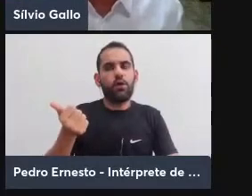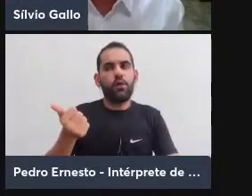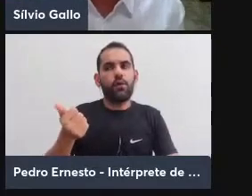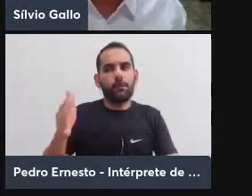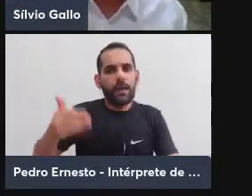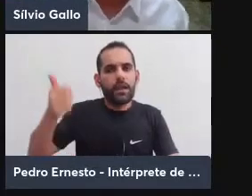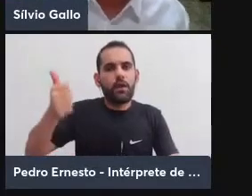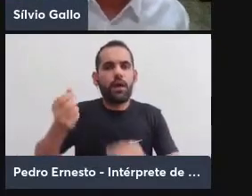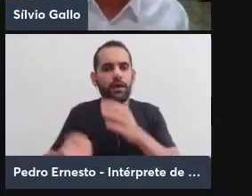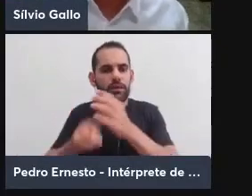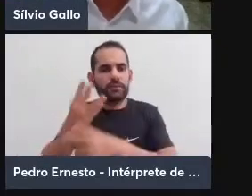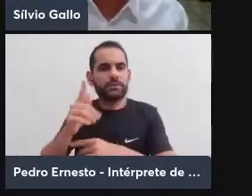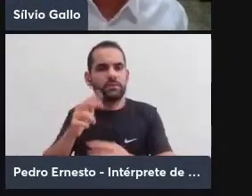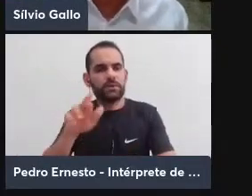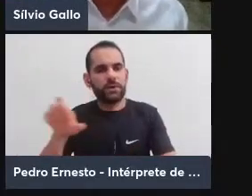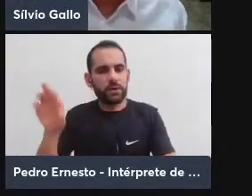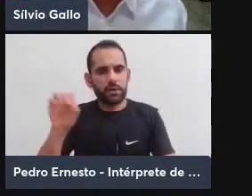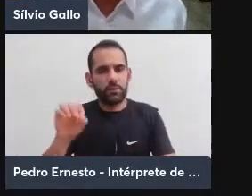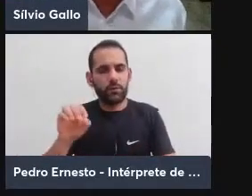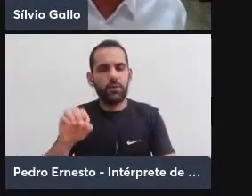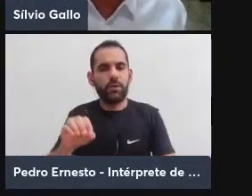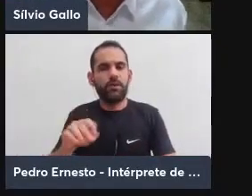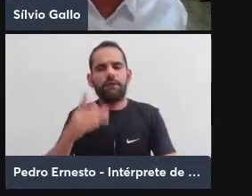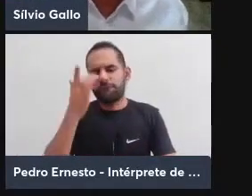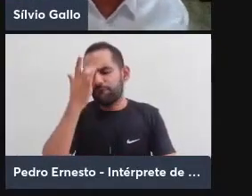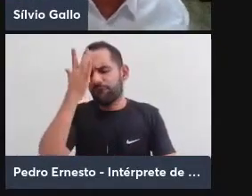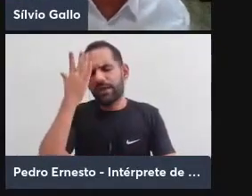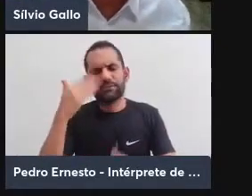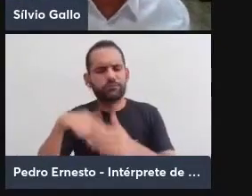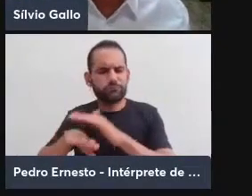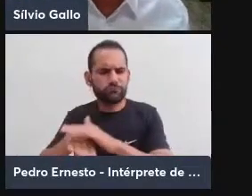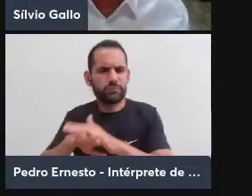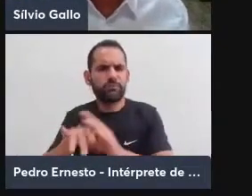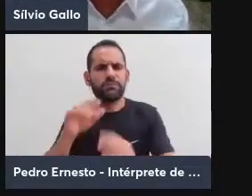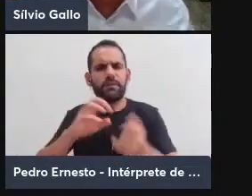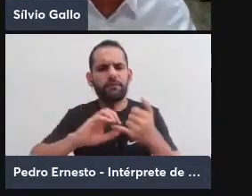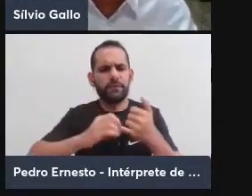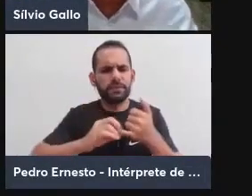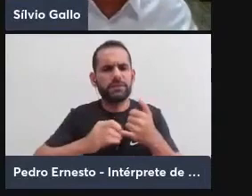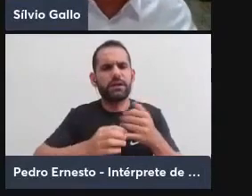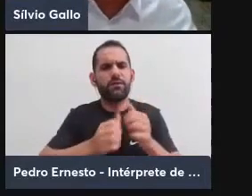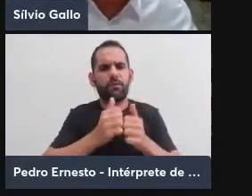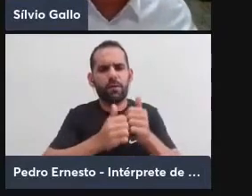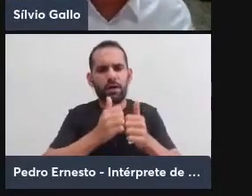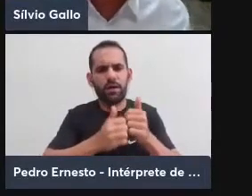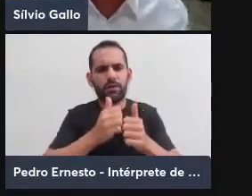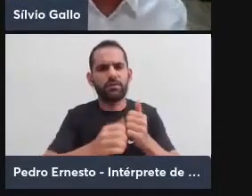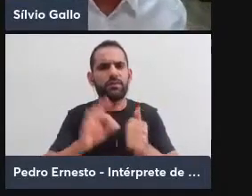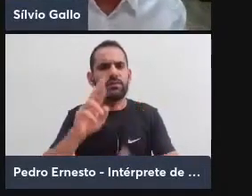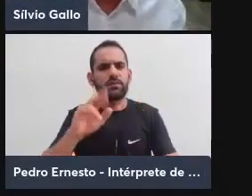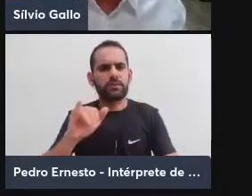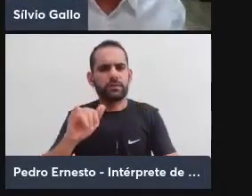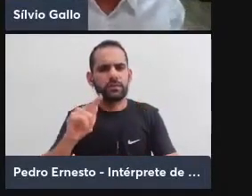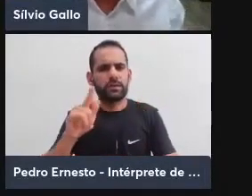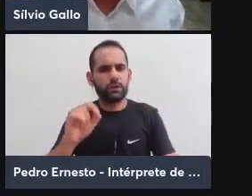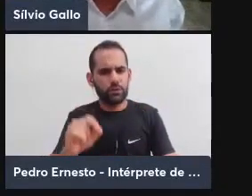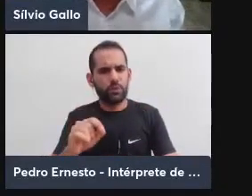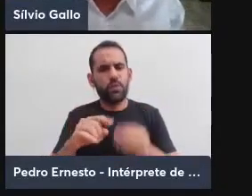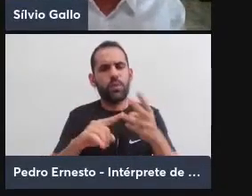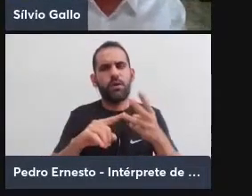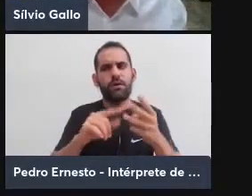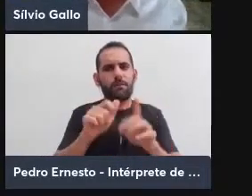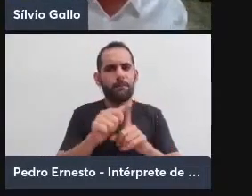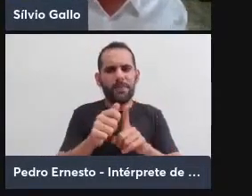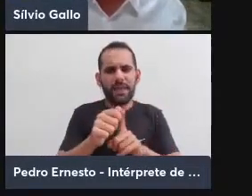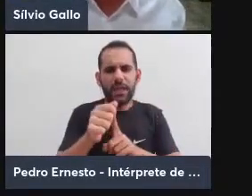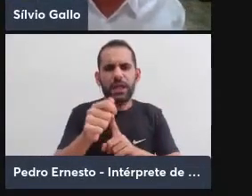grãos, porque os grãos são facilmente estocáveis. Pensamos no arroz, no feijão, no trigo, no milho, etc. Esses grãos que podem